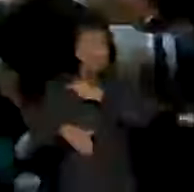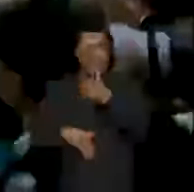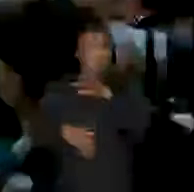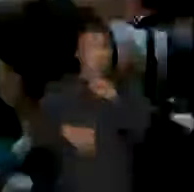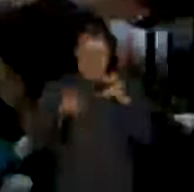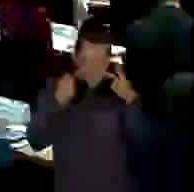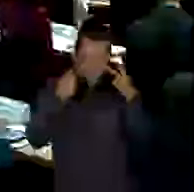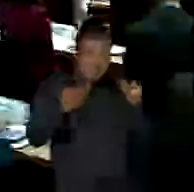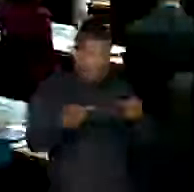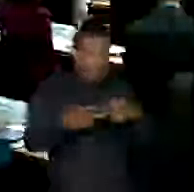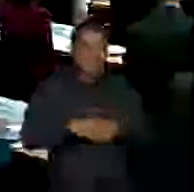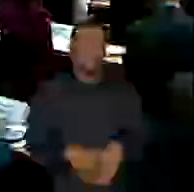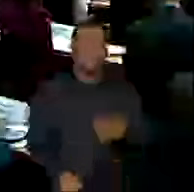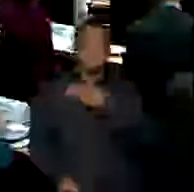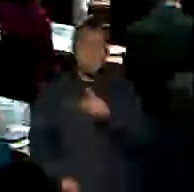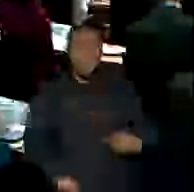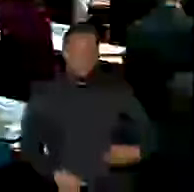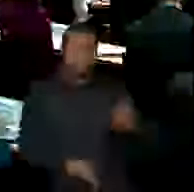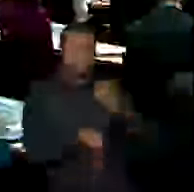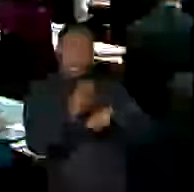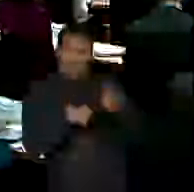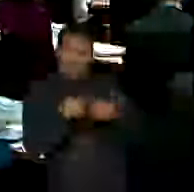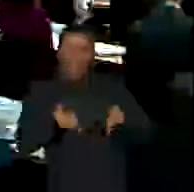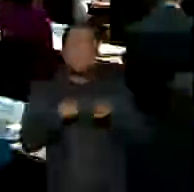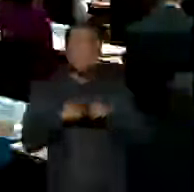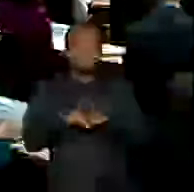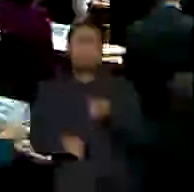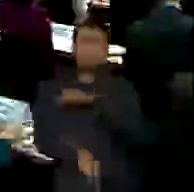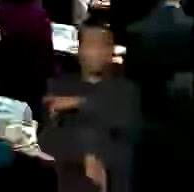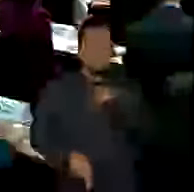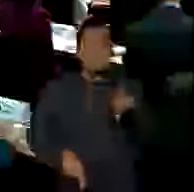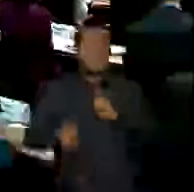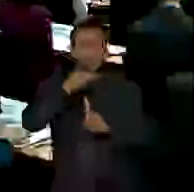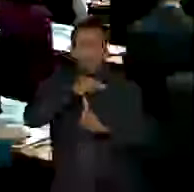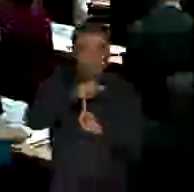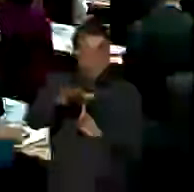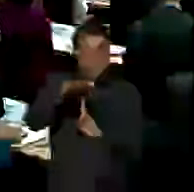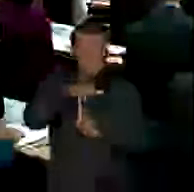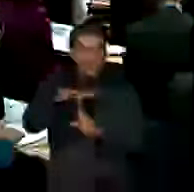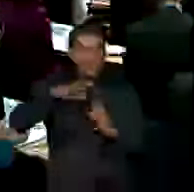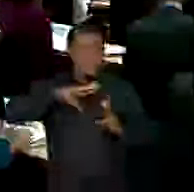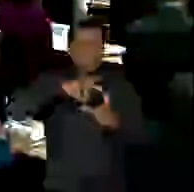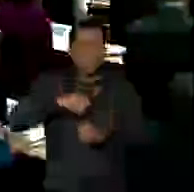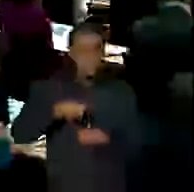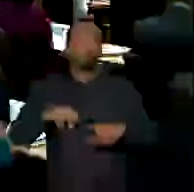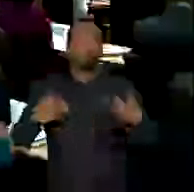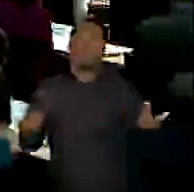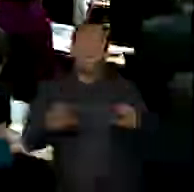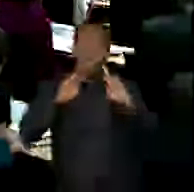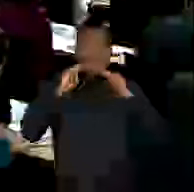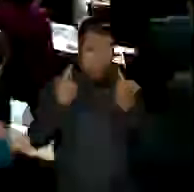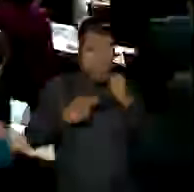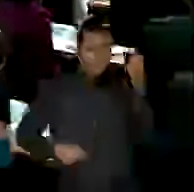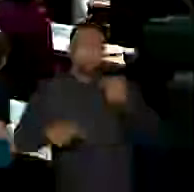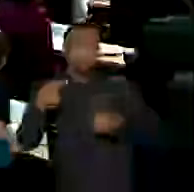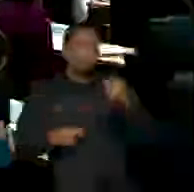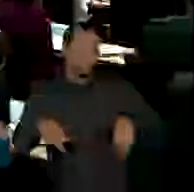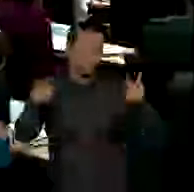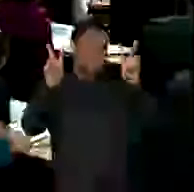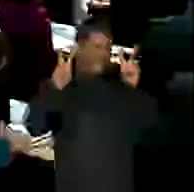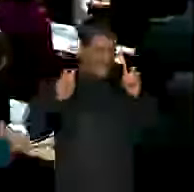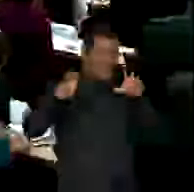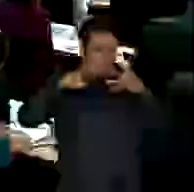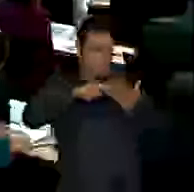Ministros de Fazenda e presidentes de bancos centrais se reúnem para discutir entre vários temas,